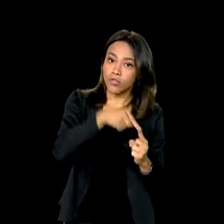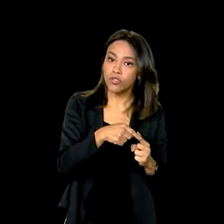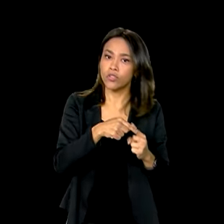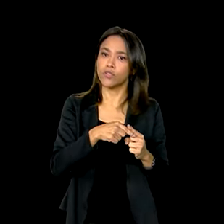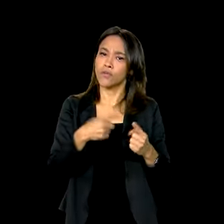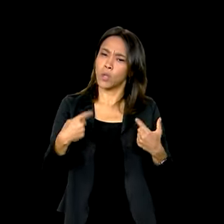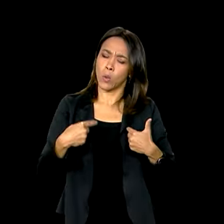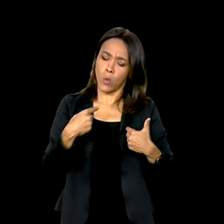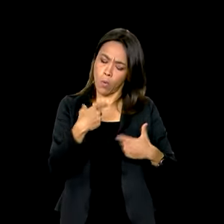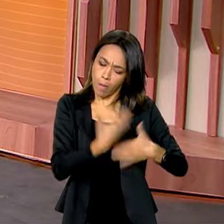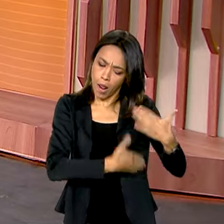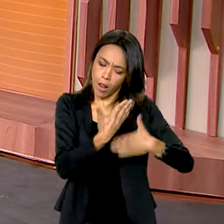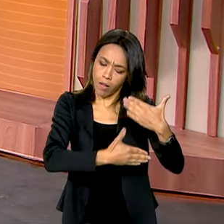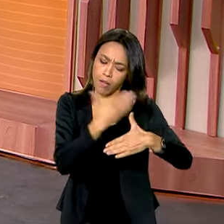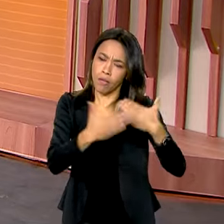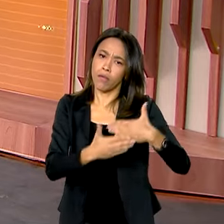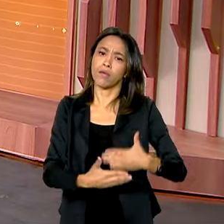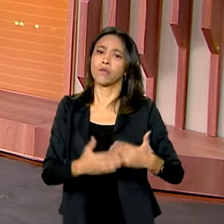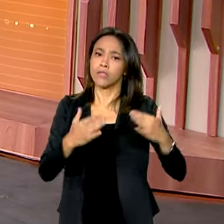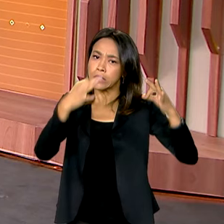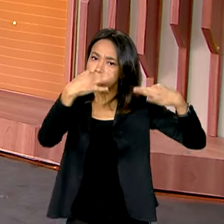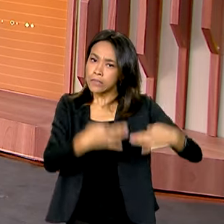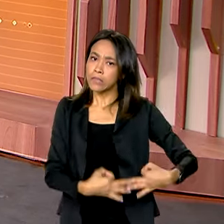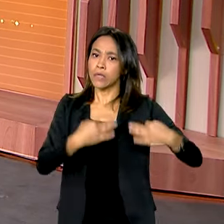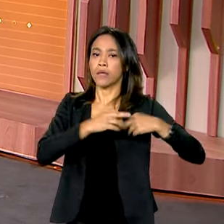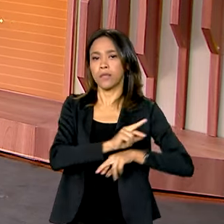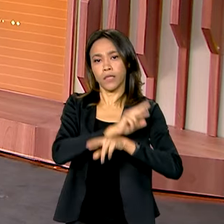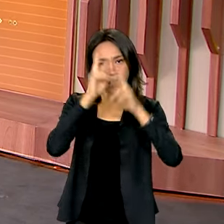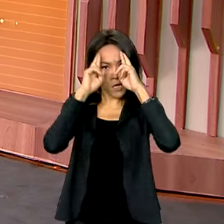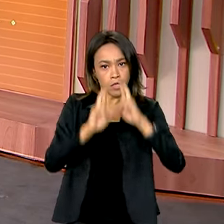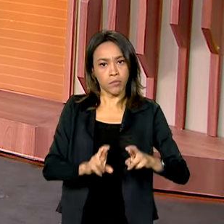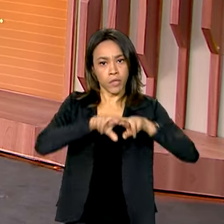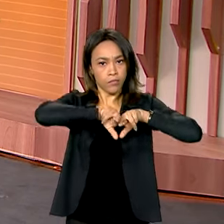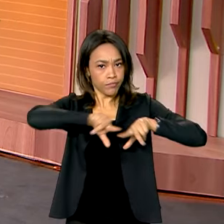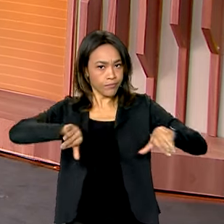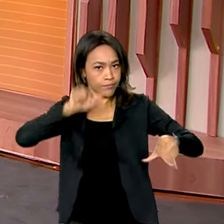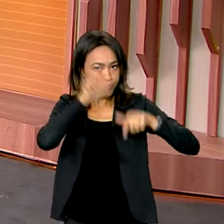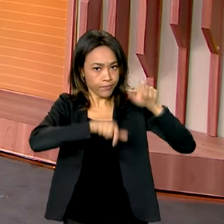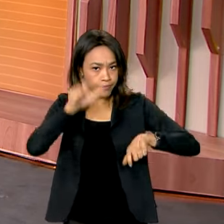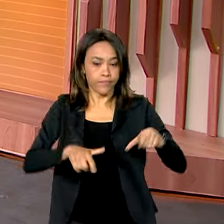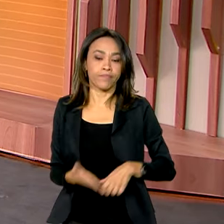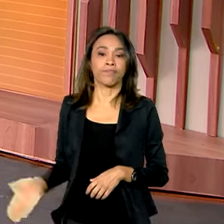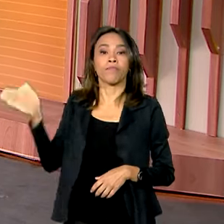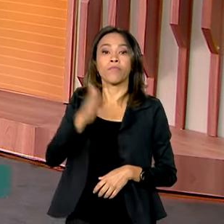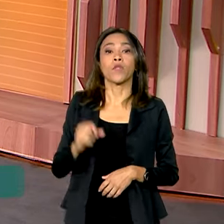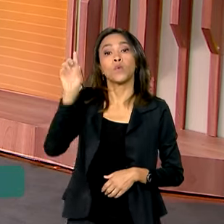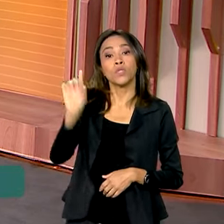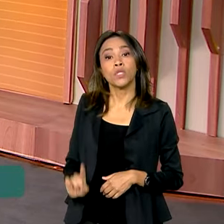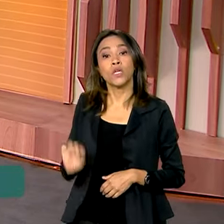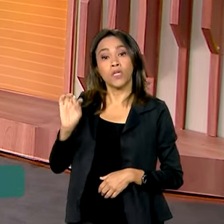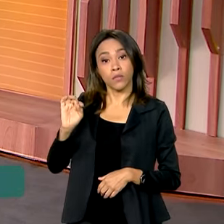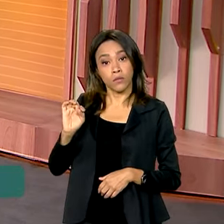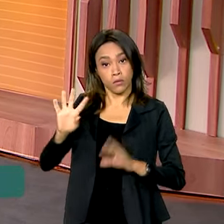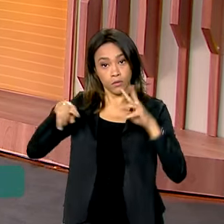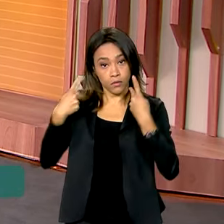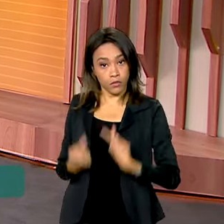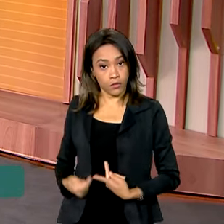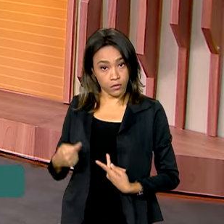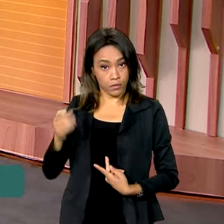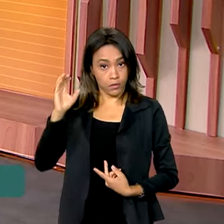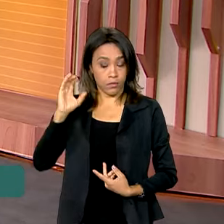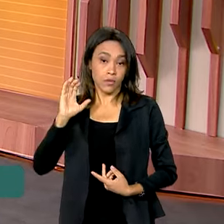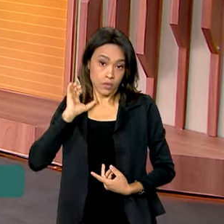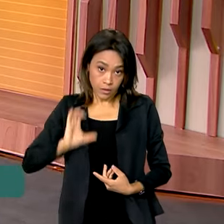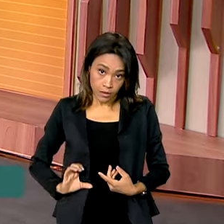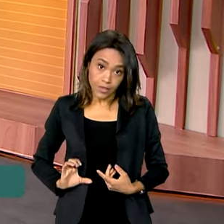E olha, o Ministério dos Direitos Humanos e da Cidadania lança hoje o programa Viva